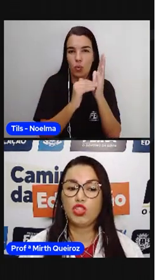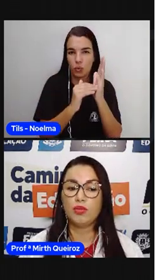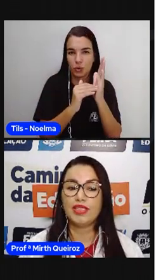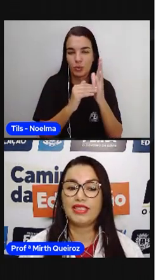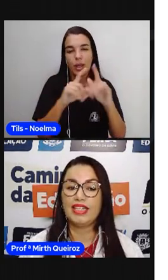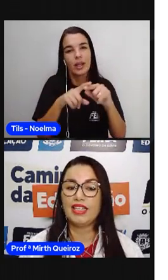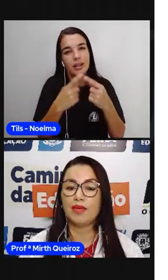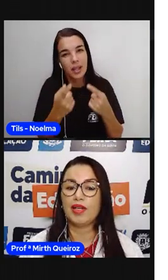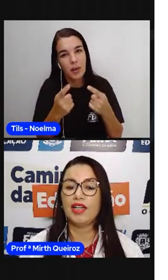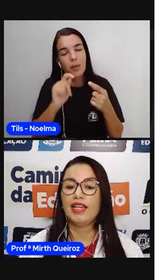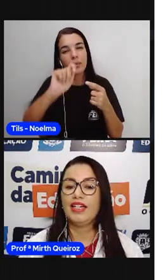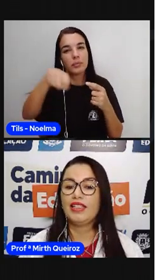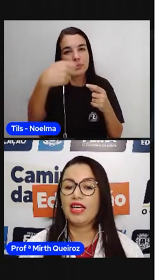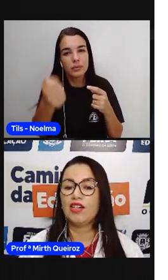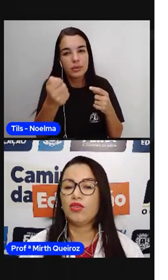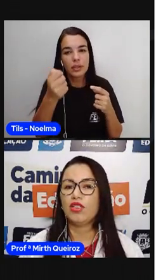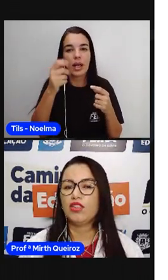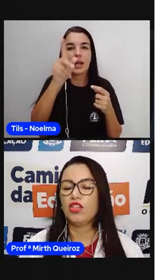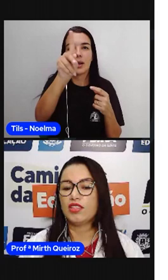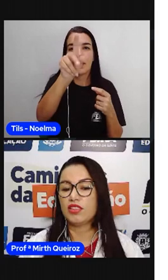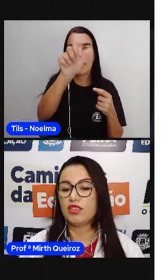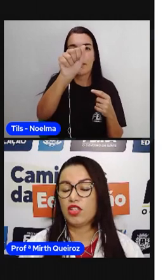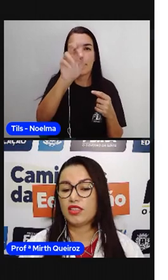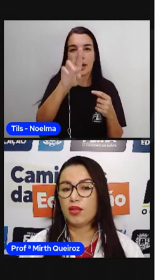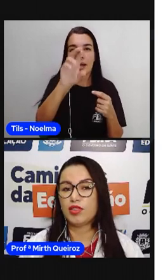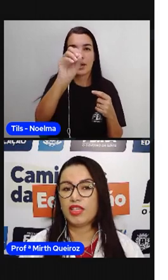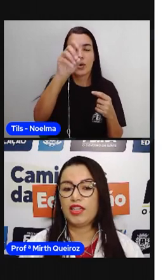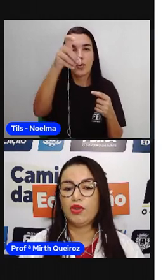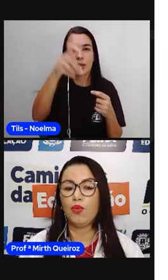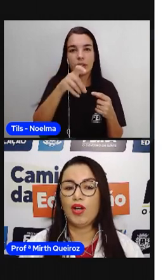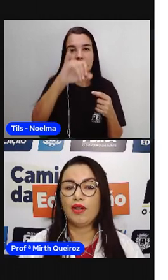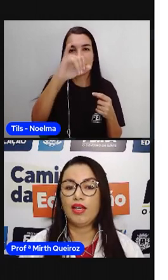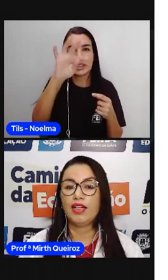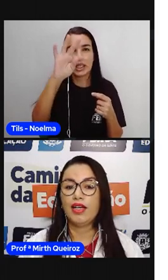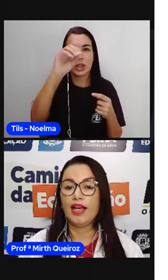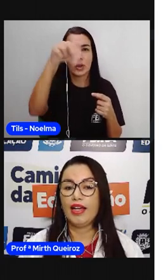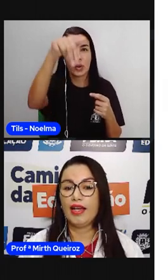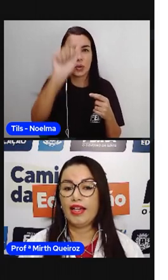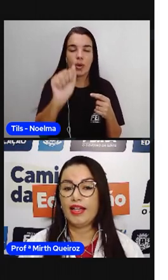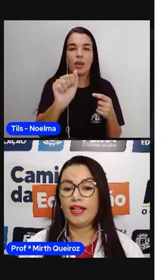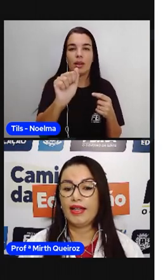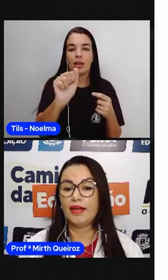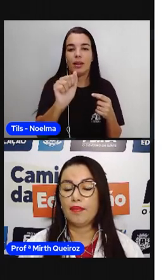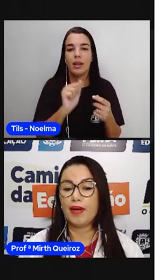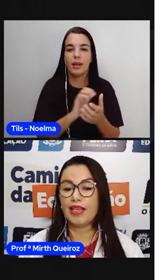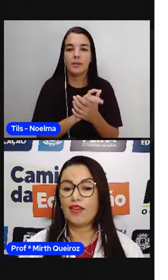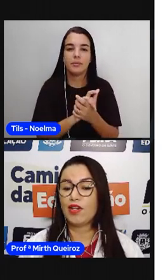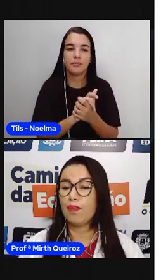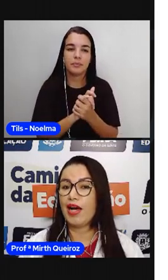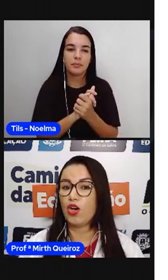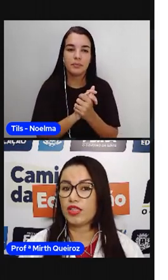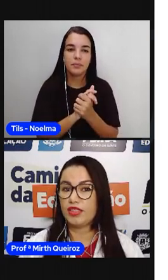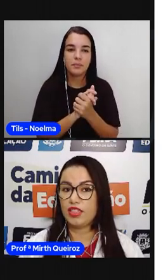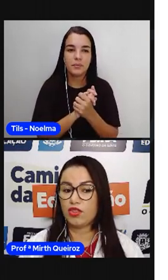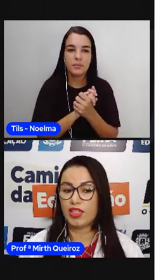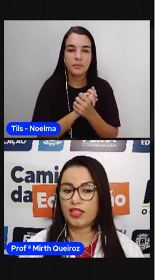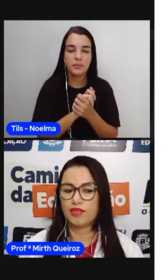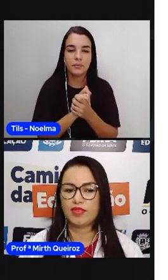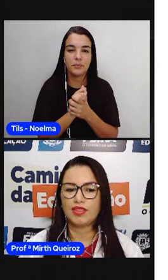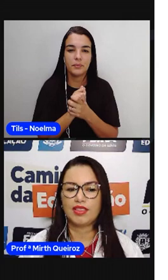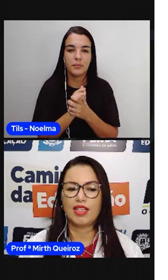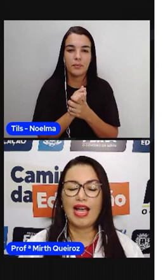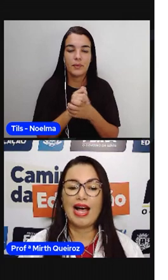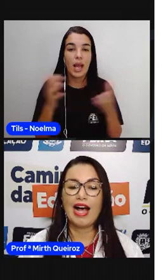penúltima sílaba. Então, nós temos aí uma palavra paroxítona.